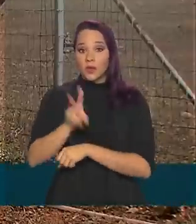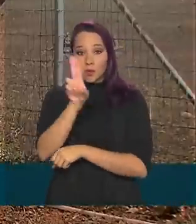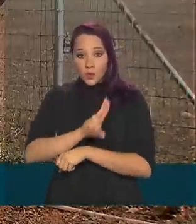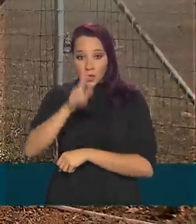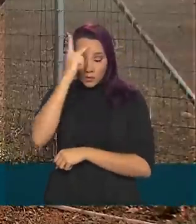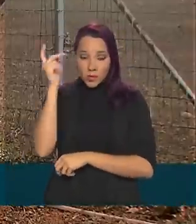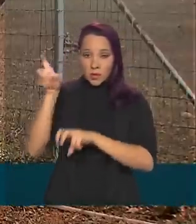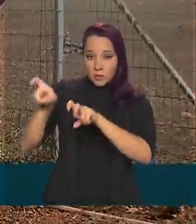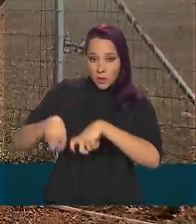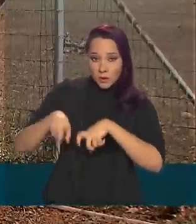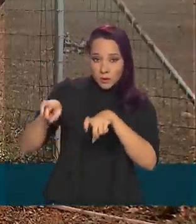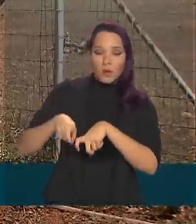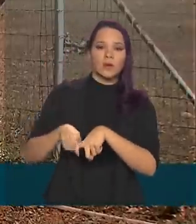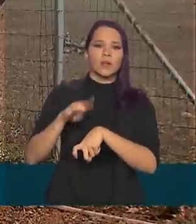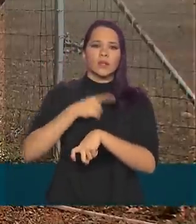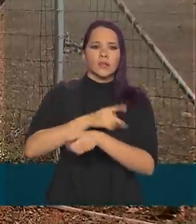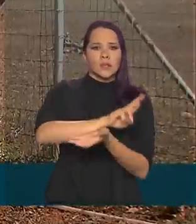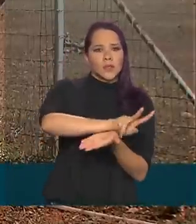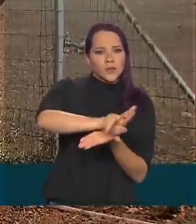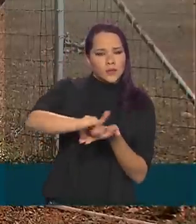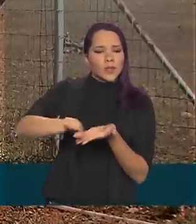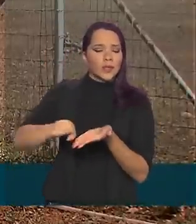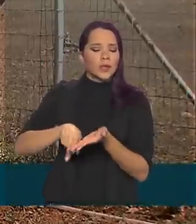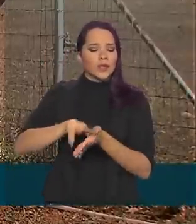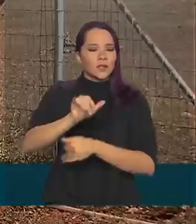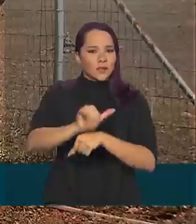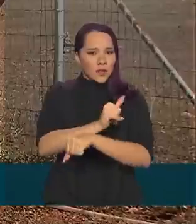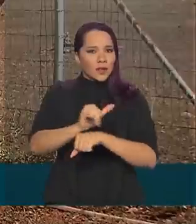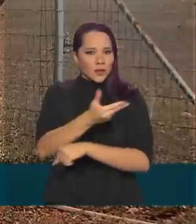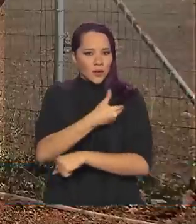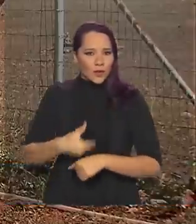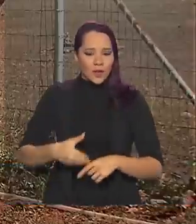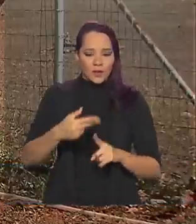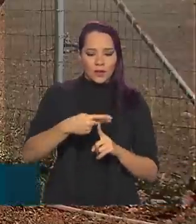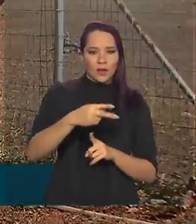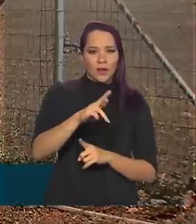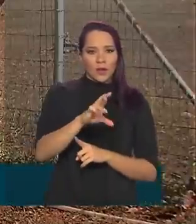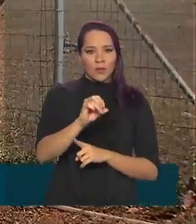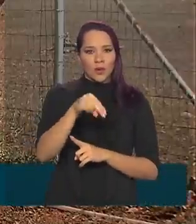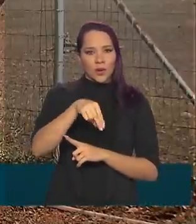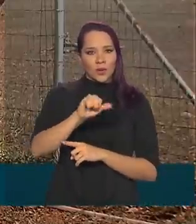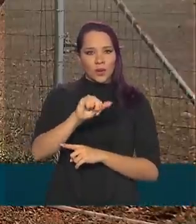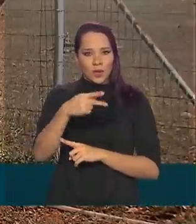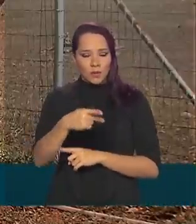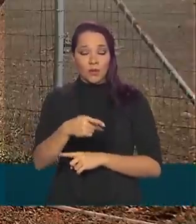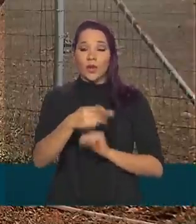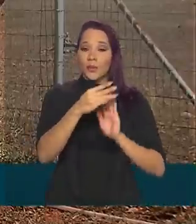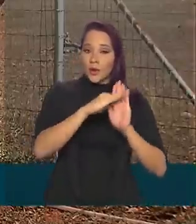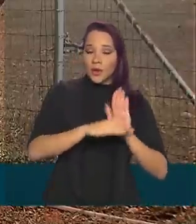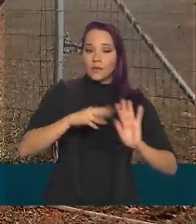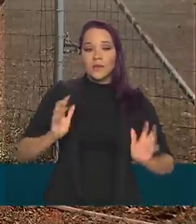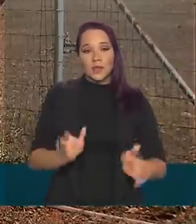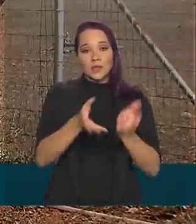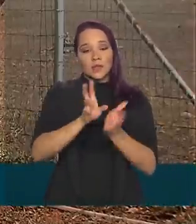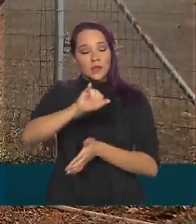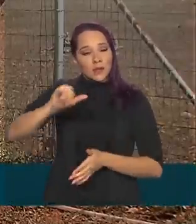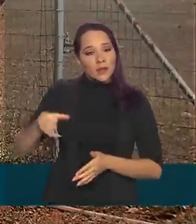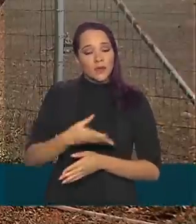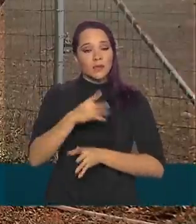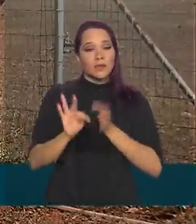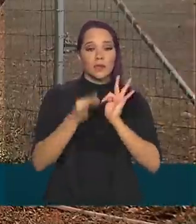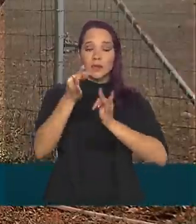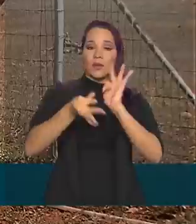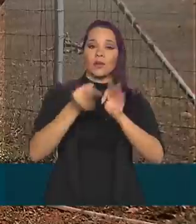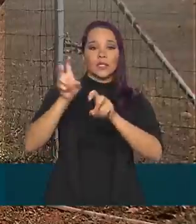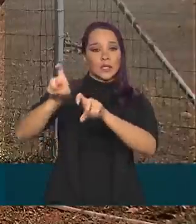produtores vieram de várias iniciativas, como o PRONAMP, o Programa de Incentivo à Inovação Tecnológica